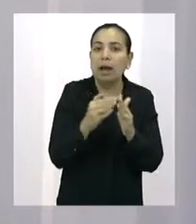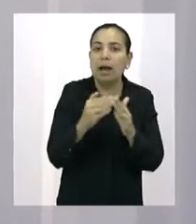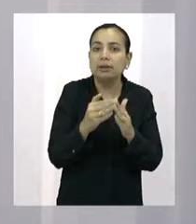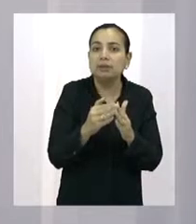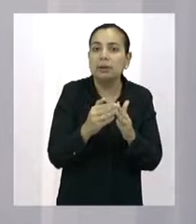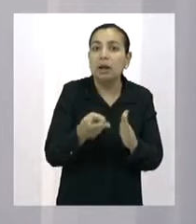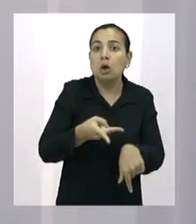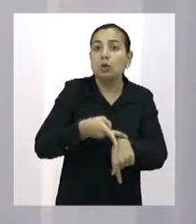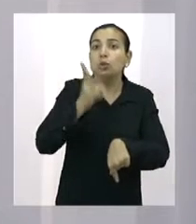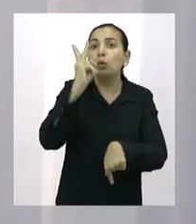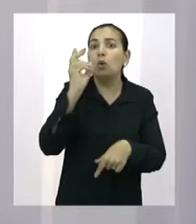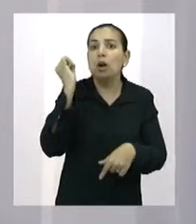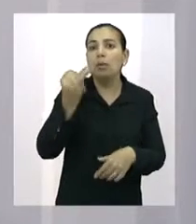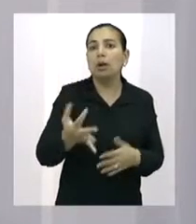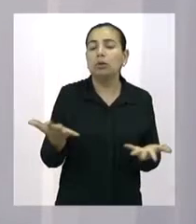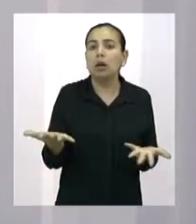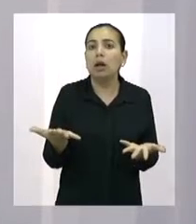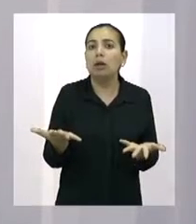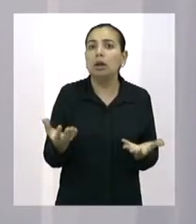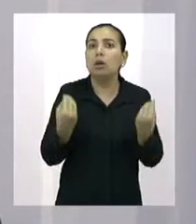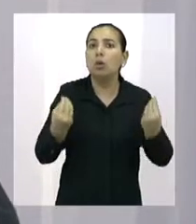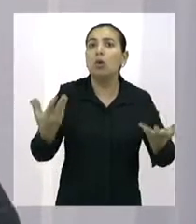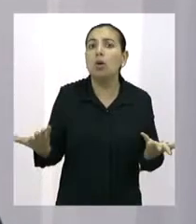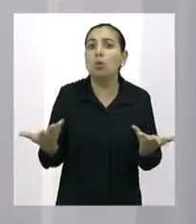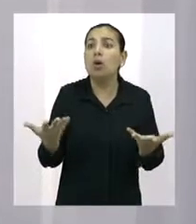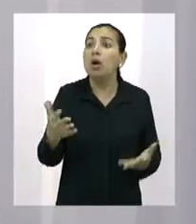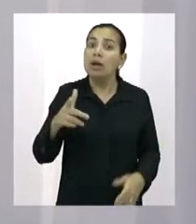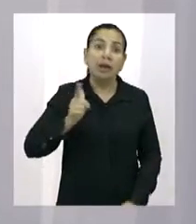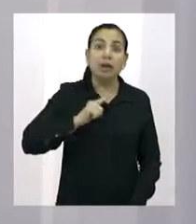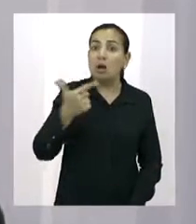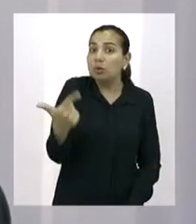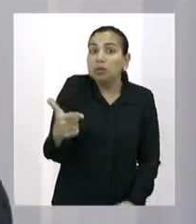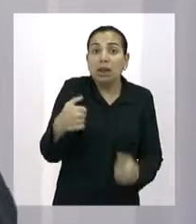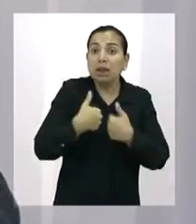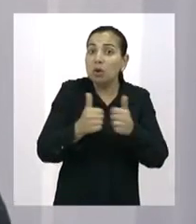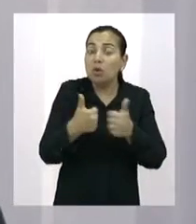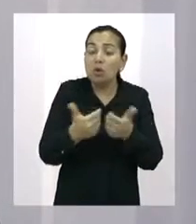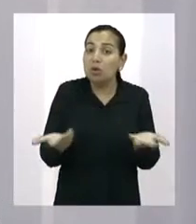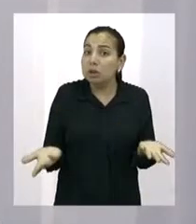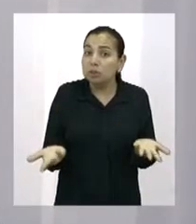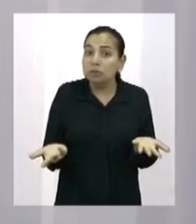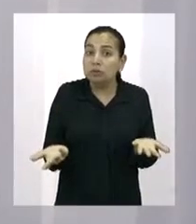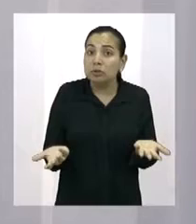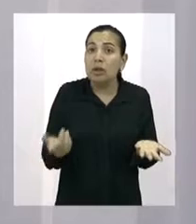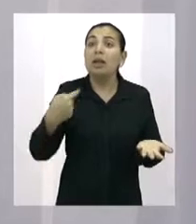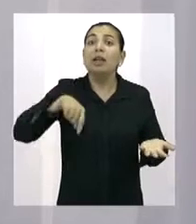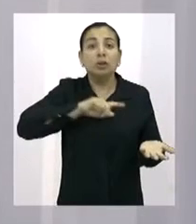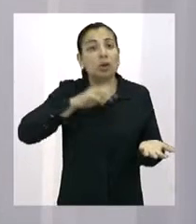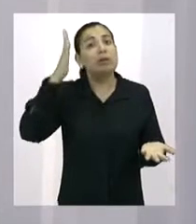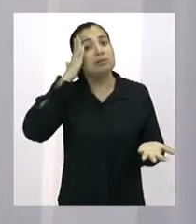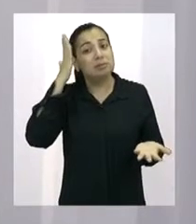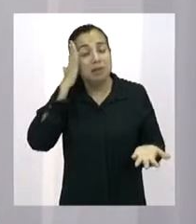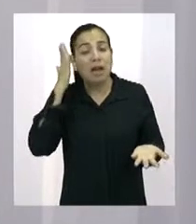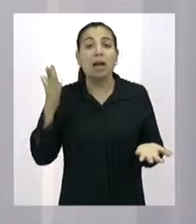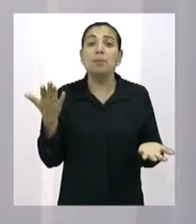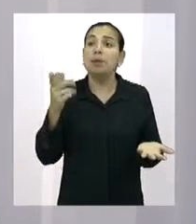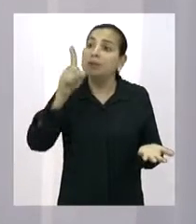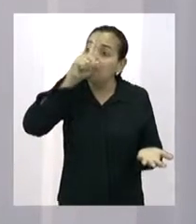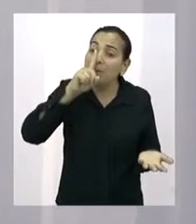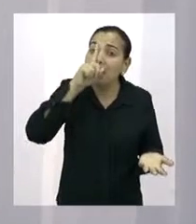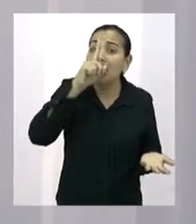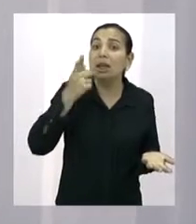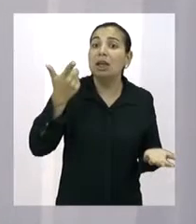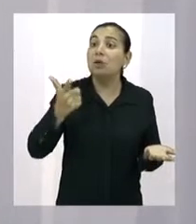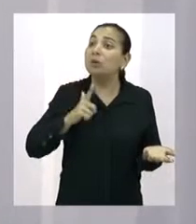Nem ônibus tem nesse horário. E a falta de segurança gritante, quer dizer, as pessoas estão se